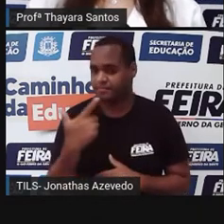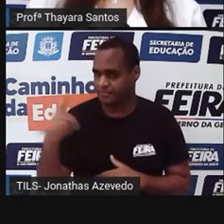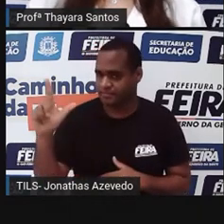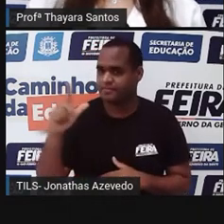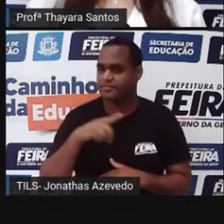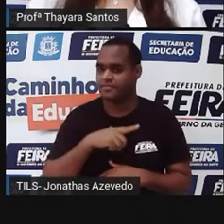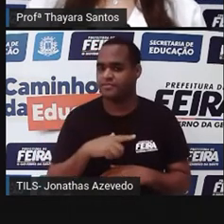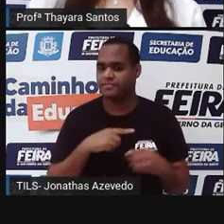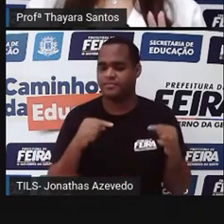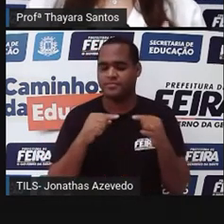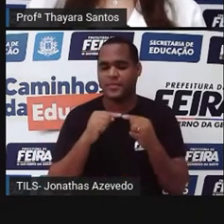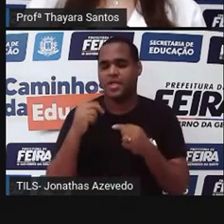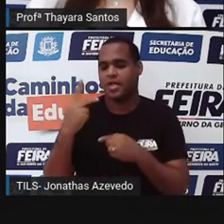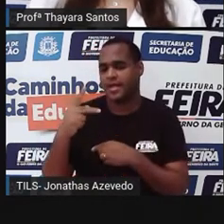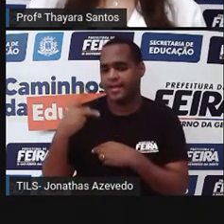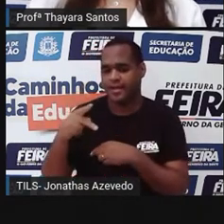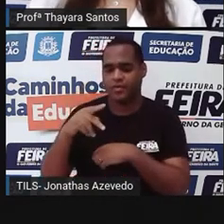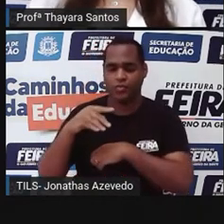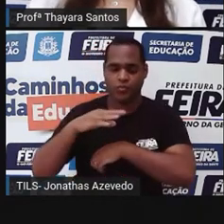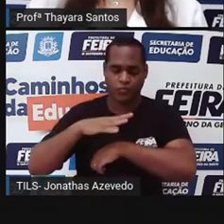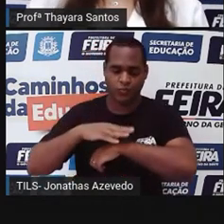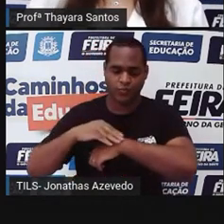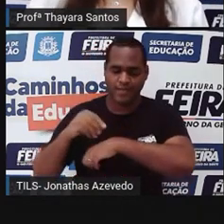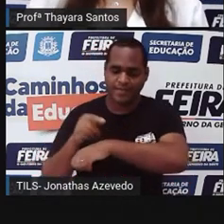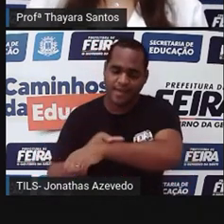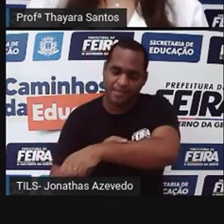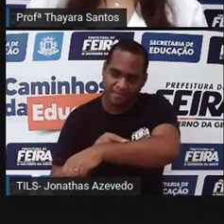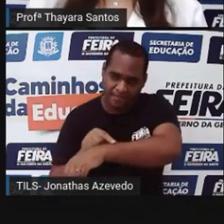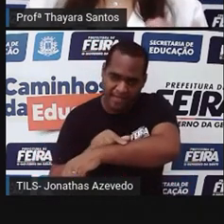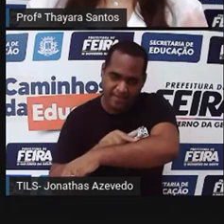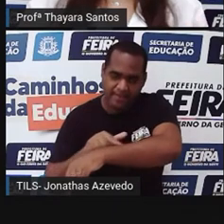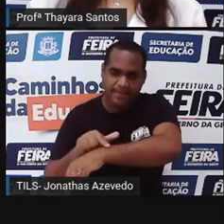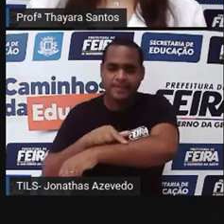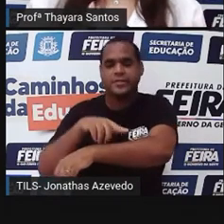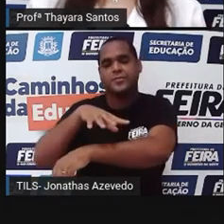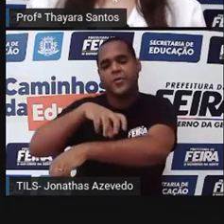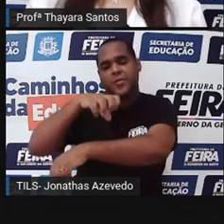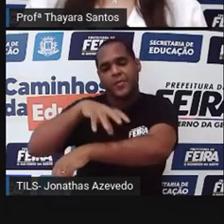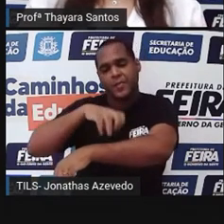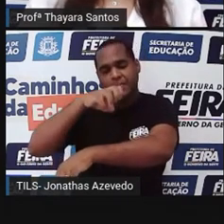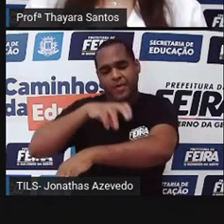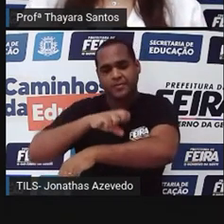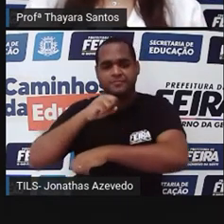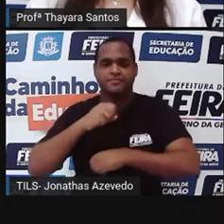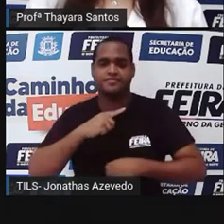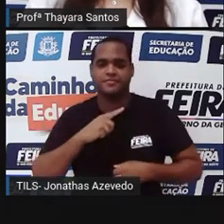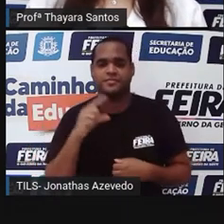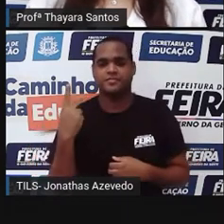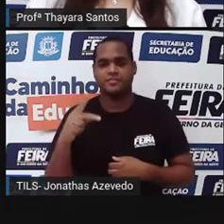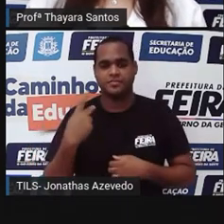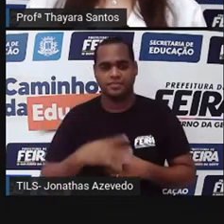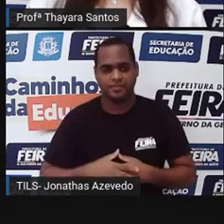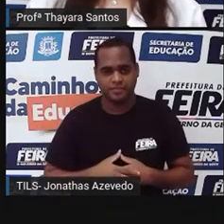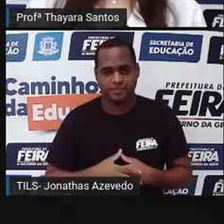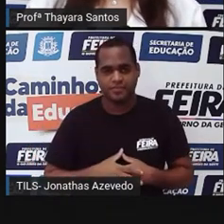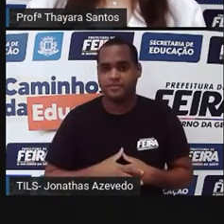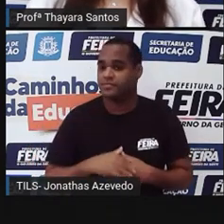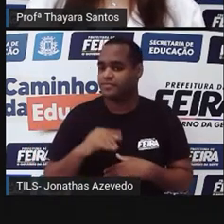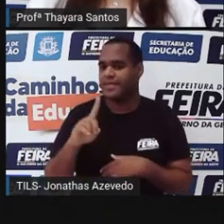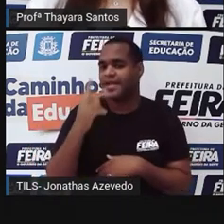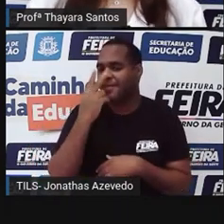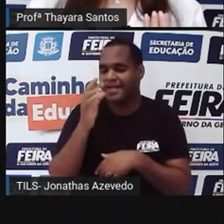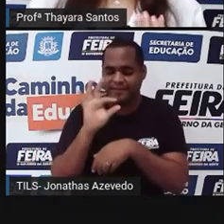realizam a respiração exclusivamente de forma cutânea. O que é isso? Através da própria pele. Eles apresentam a pele